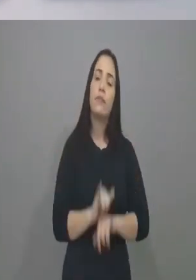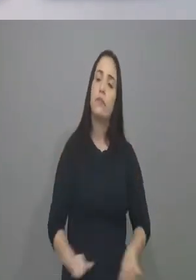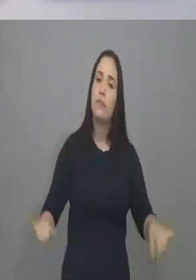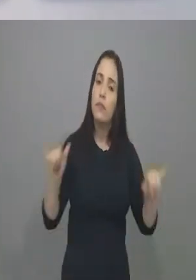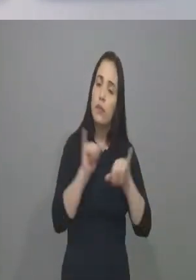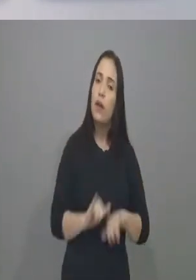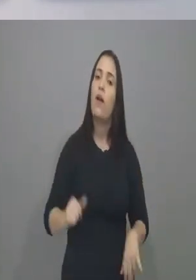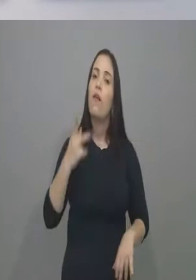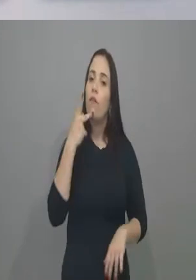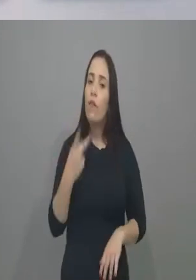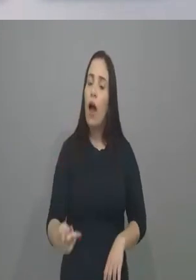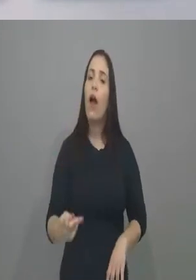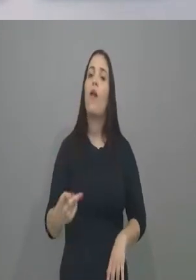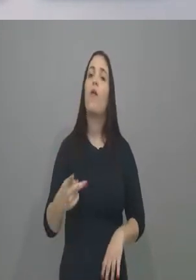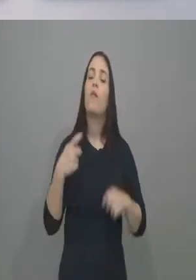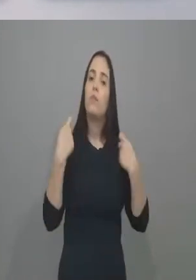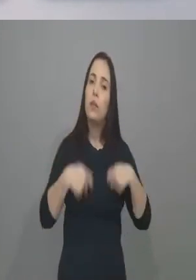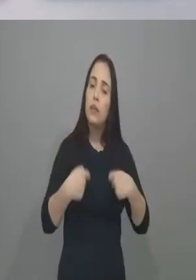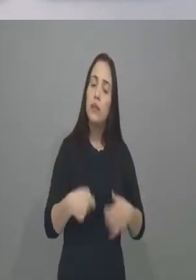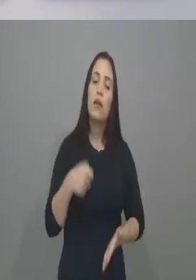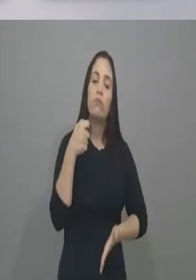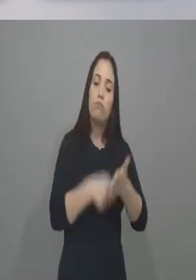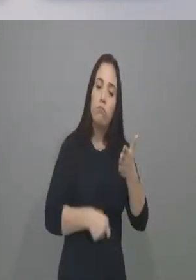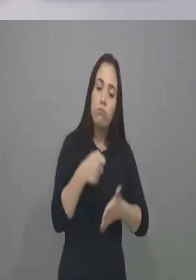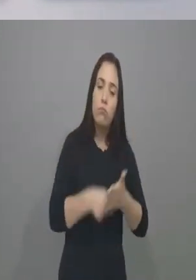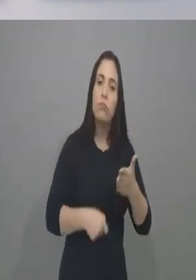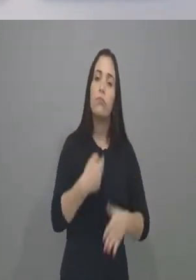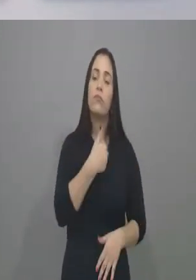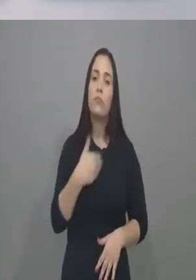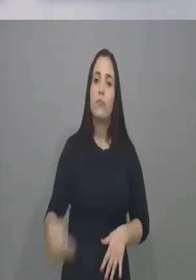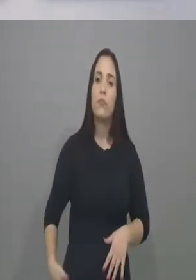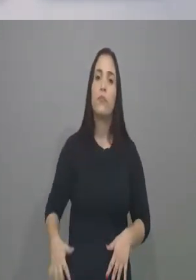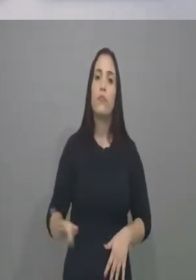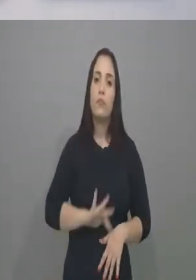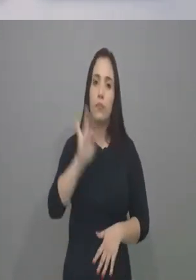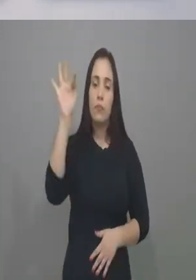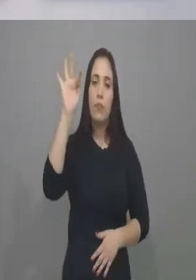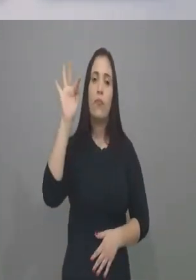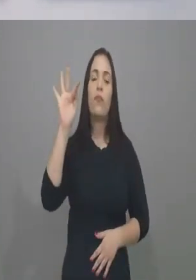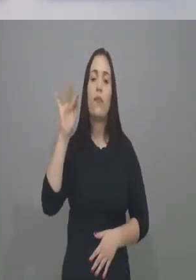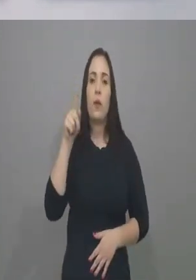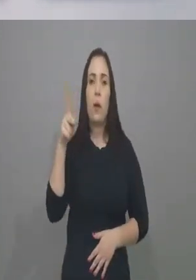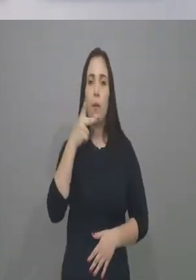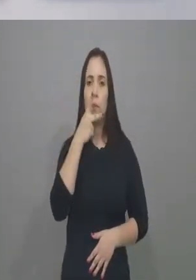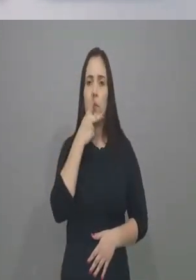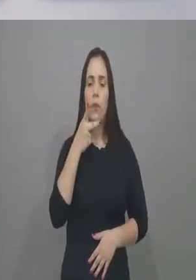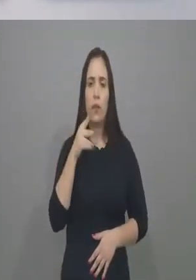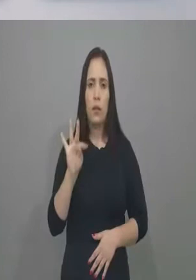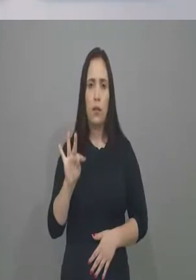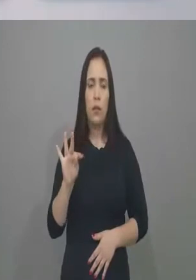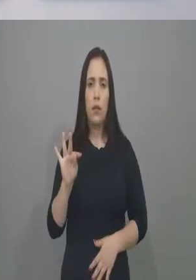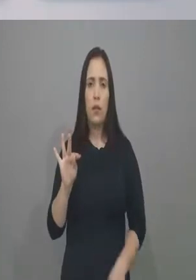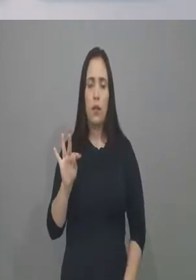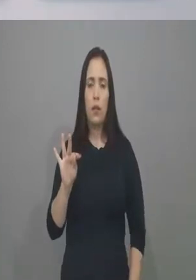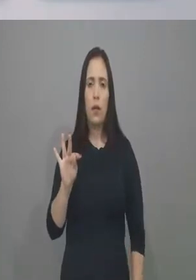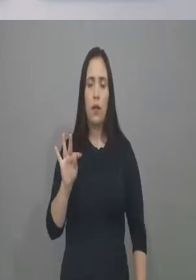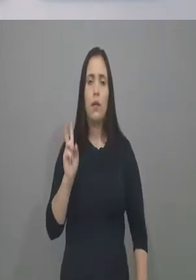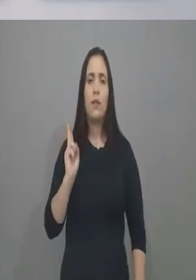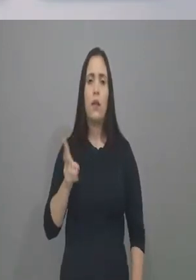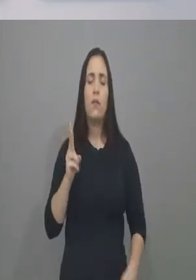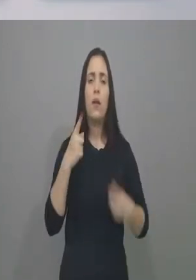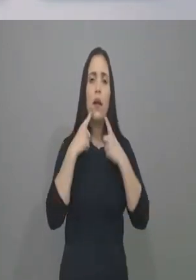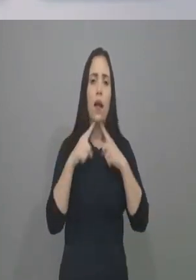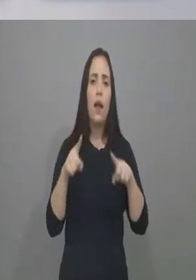Estado do Ceará está fazendo um papel que é o papel do governo federal. O governo federal tem que assumir. E aí,